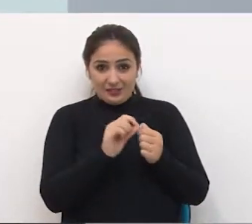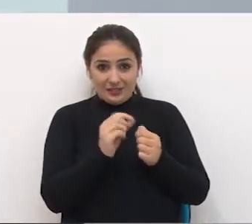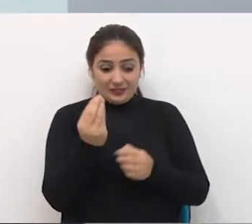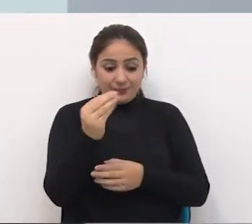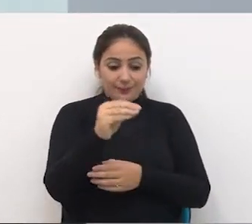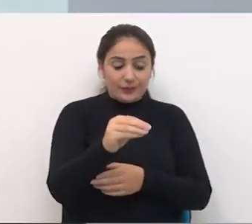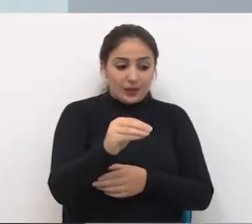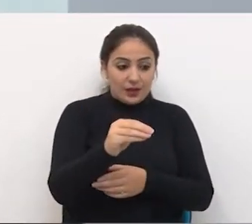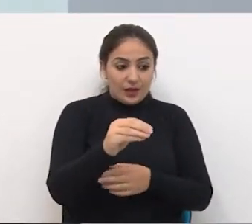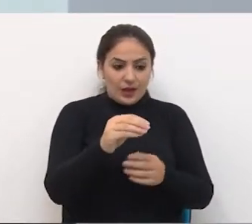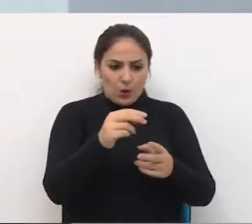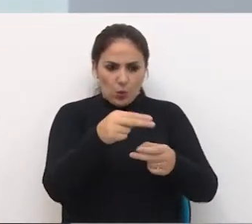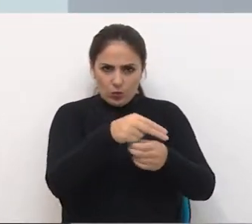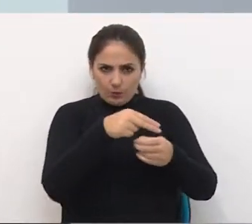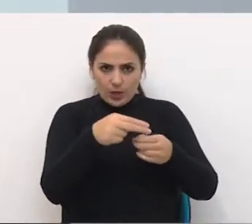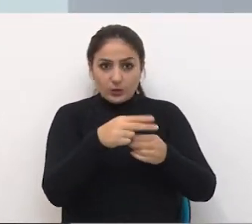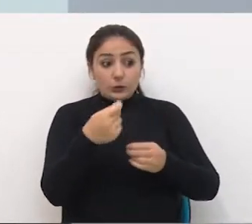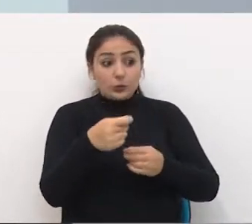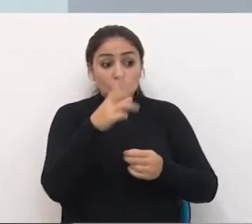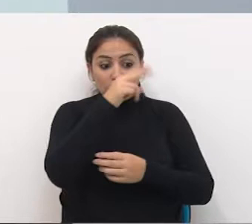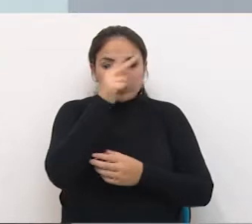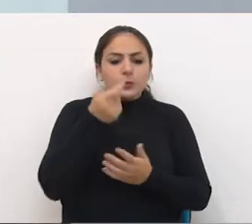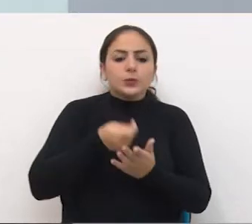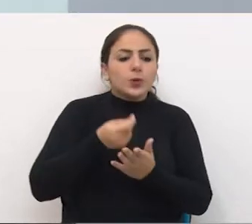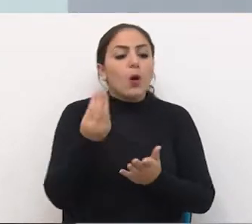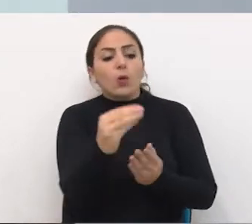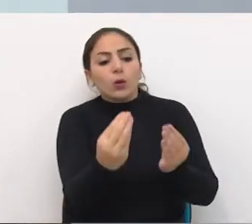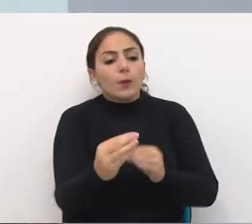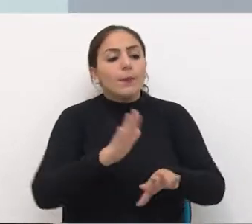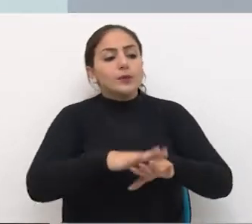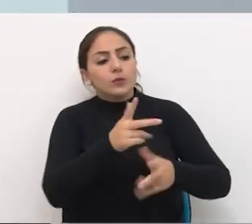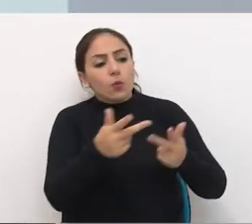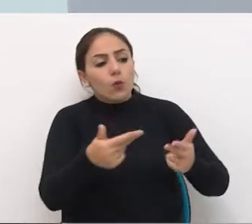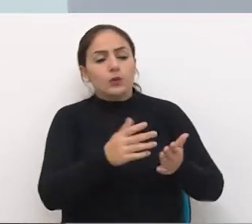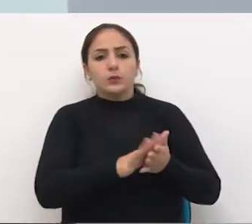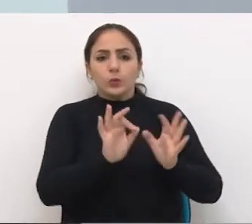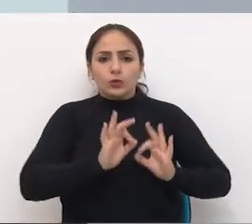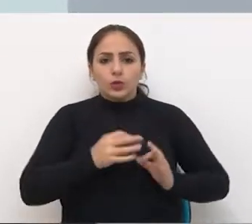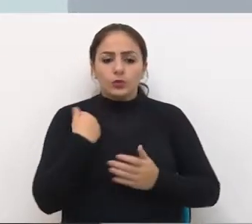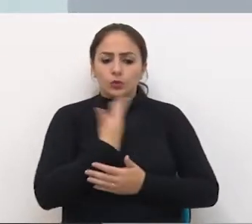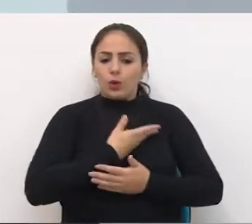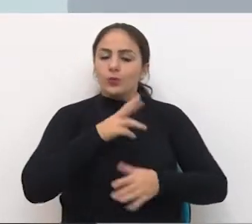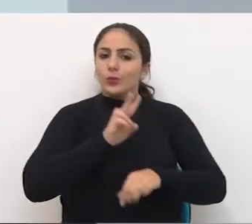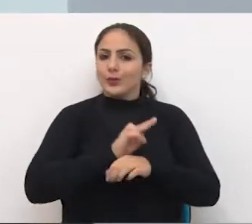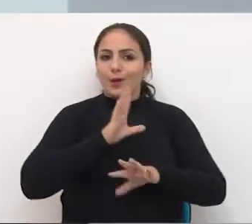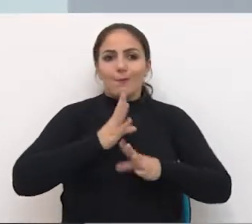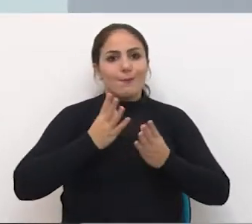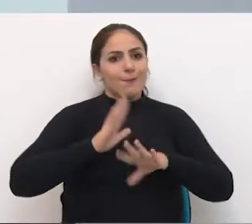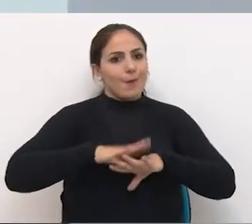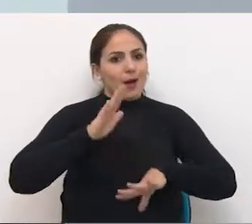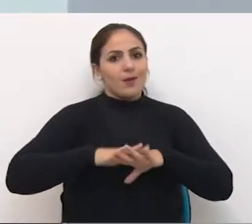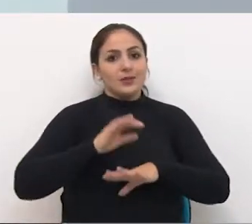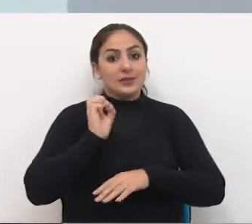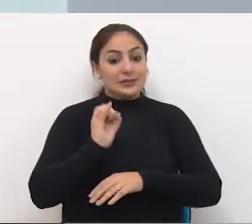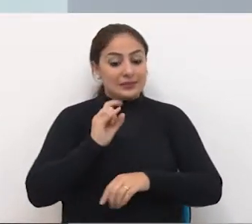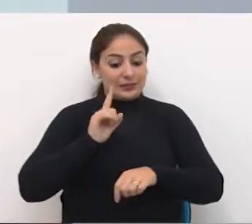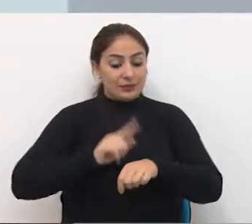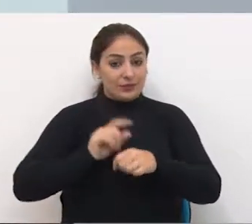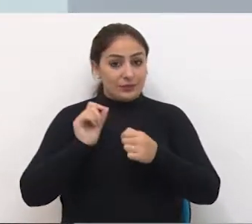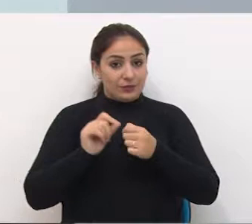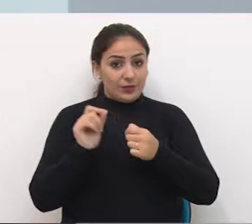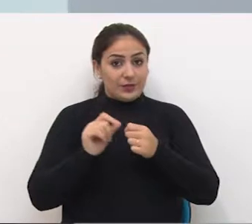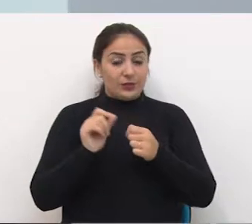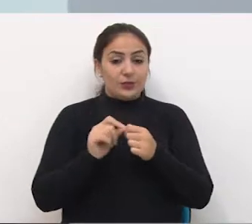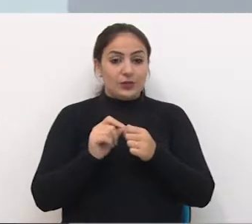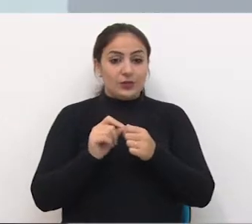no município urbano, o executivo tem que fiscalizar Tem que cobrar, não tem que acrescentar mais isso no projeto Nós vamos cuidar muito disso agora no projeto Quando for